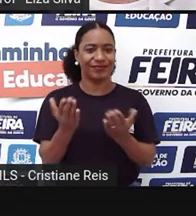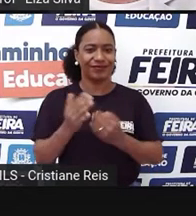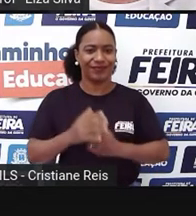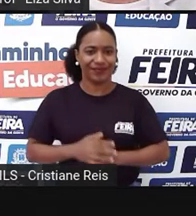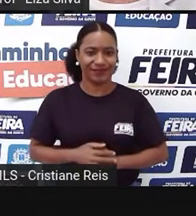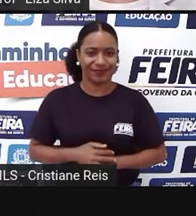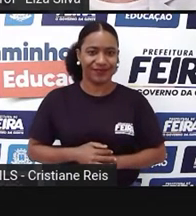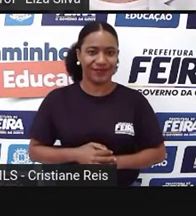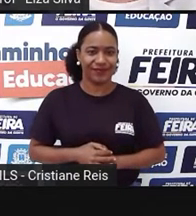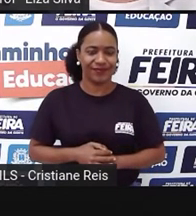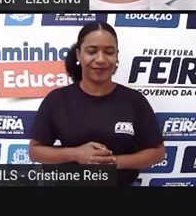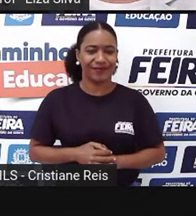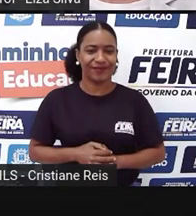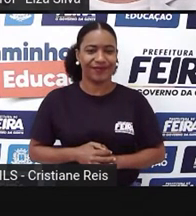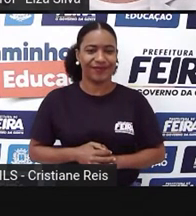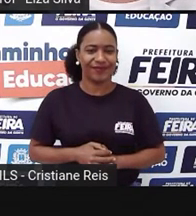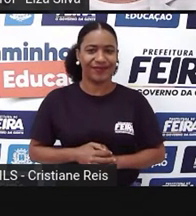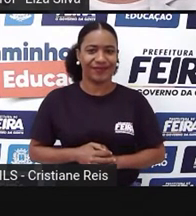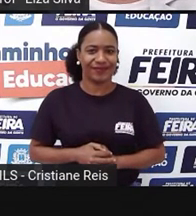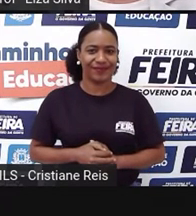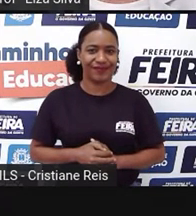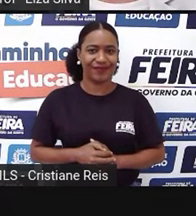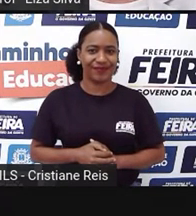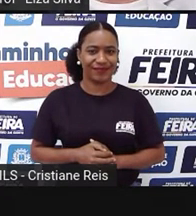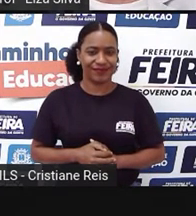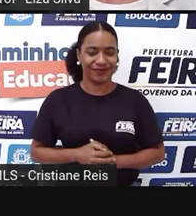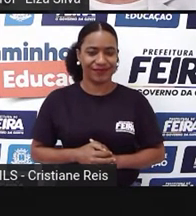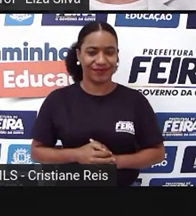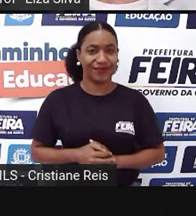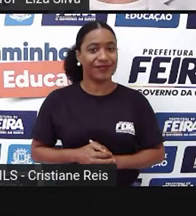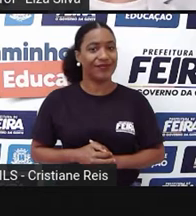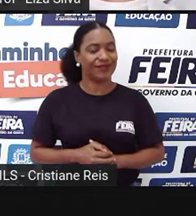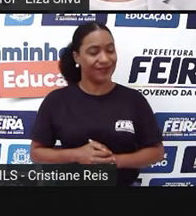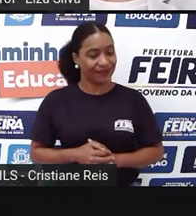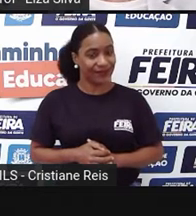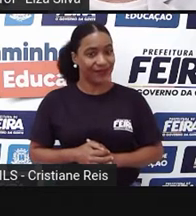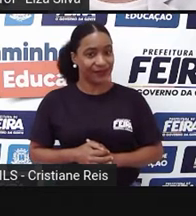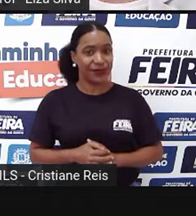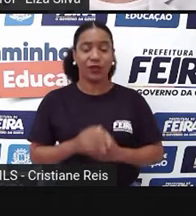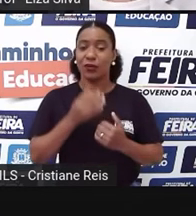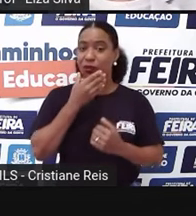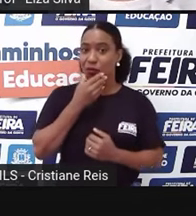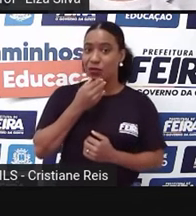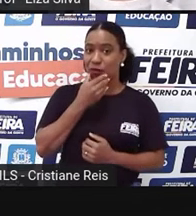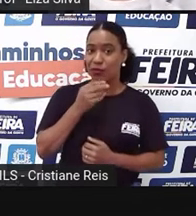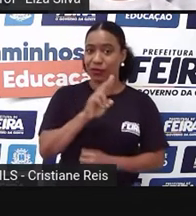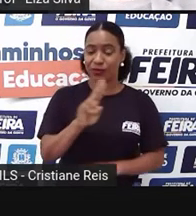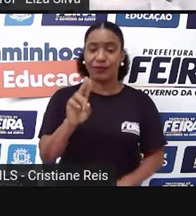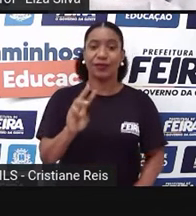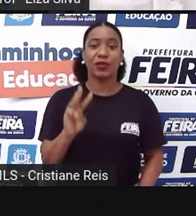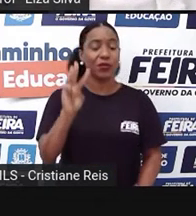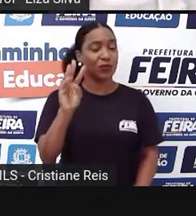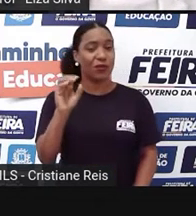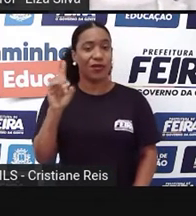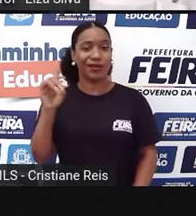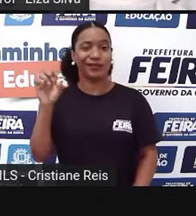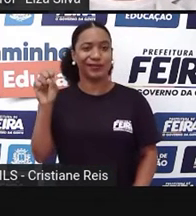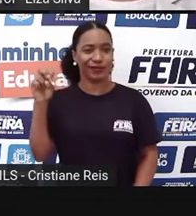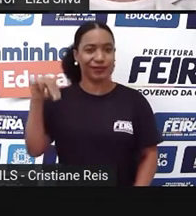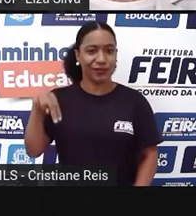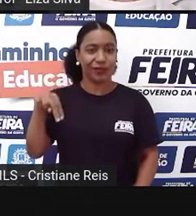to study the African American History. O Woodson foi um dos primeiros